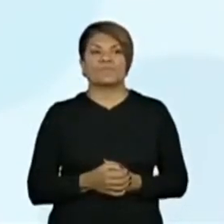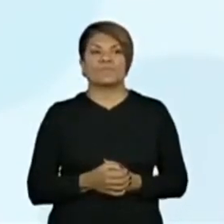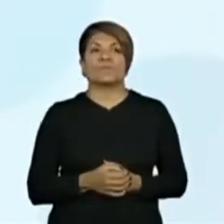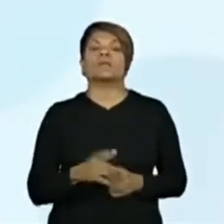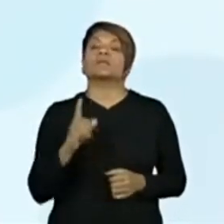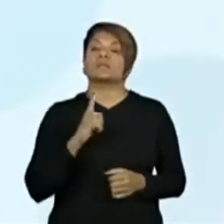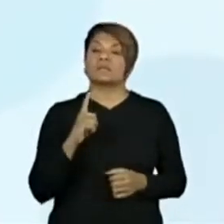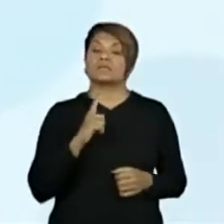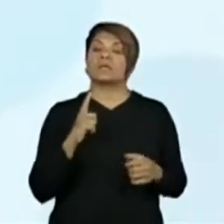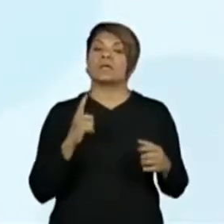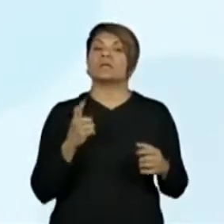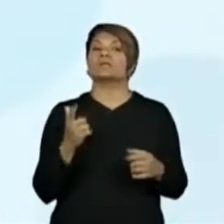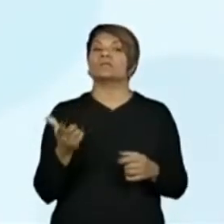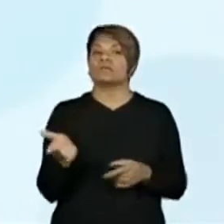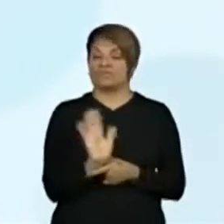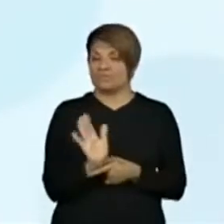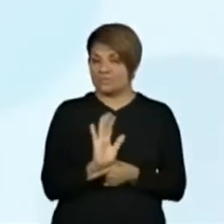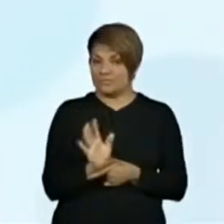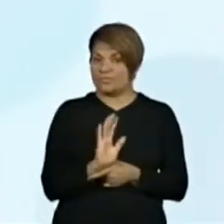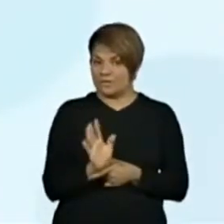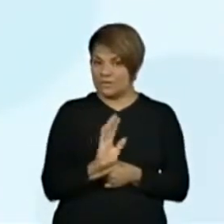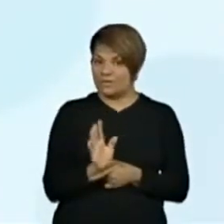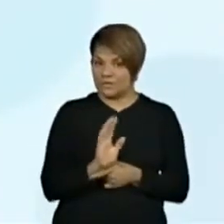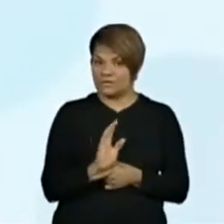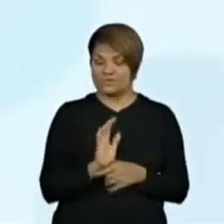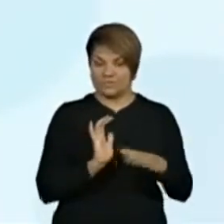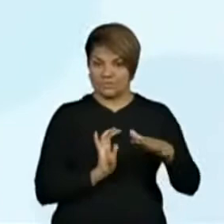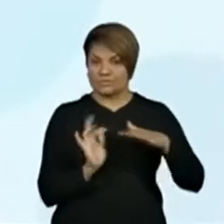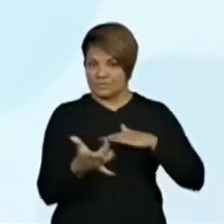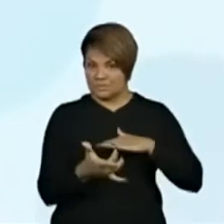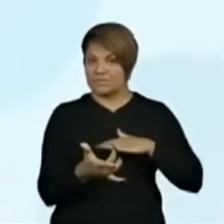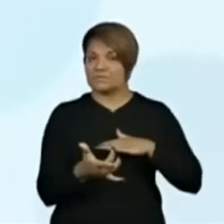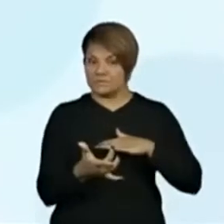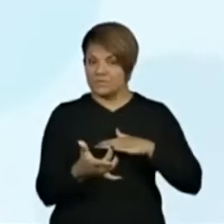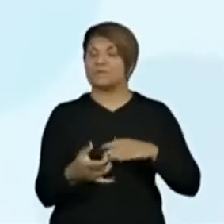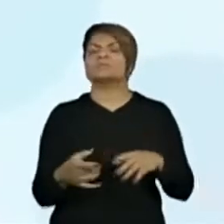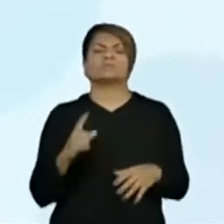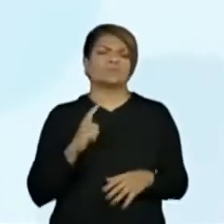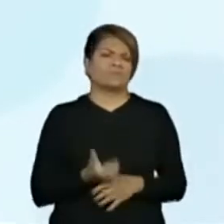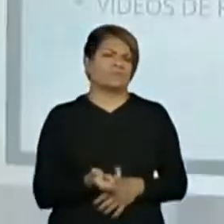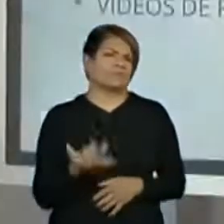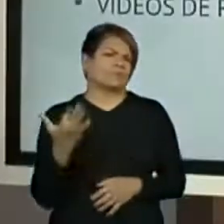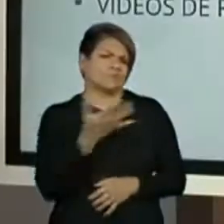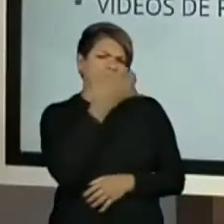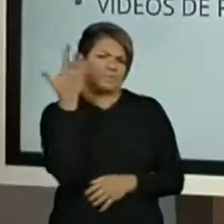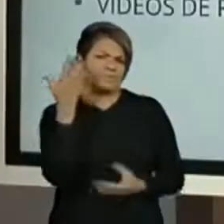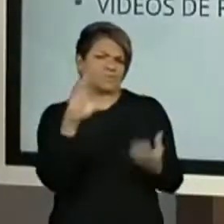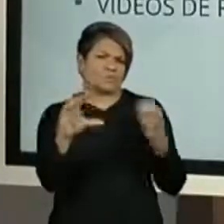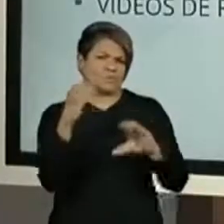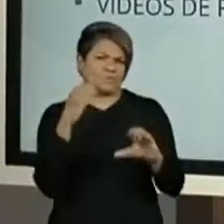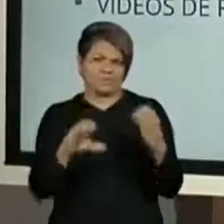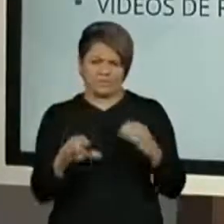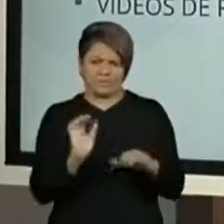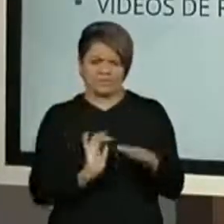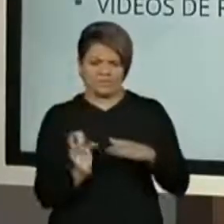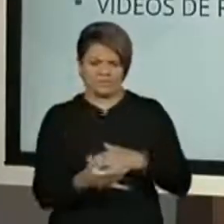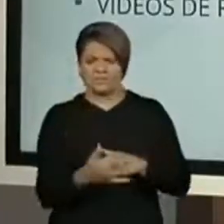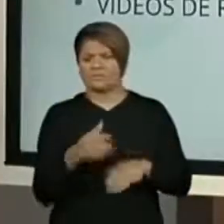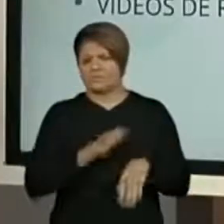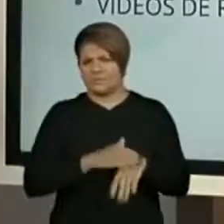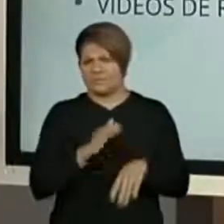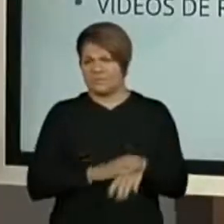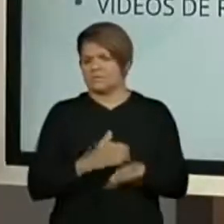A gente tem vídeos nas redes sociais. Hoje tem muita gente ali mostrando receitas, fazendo